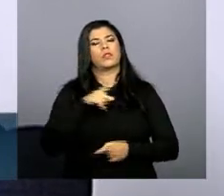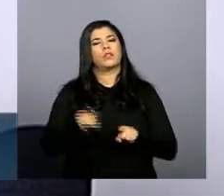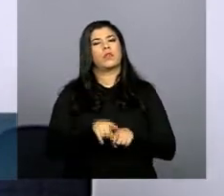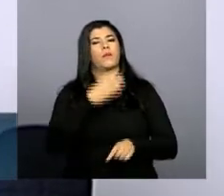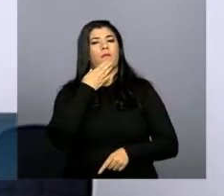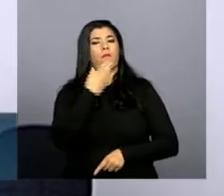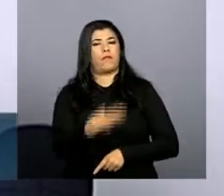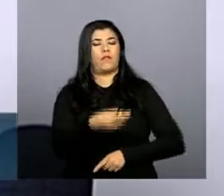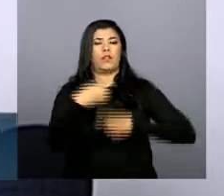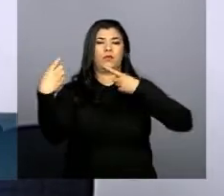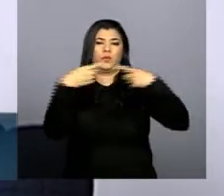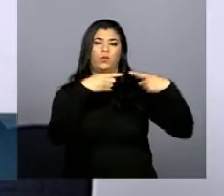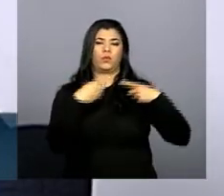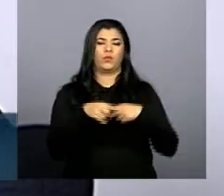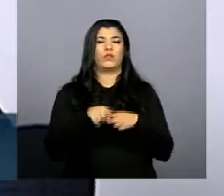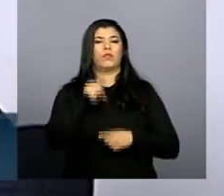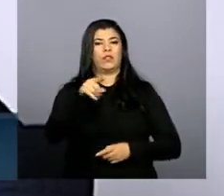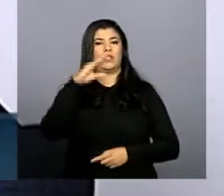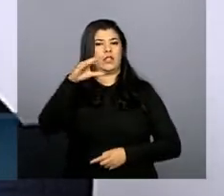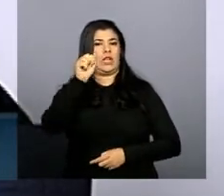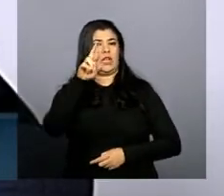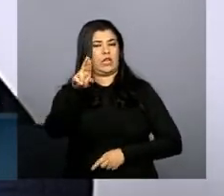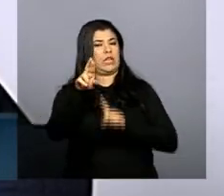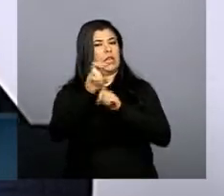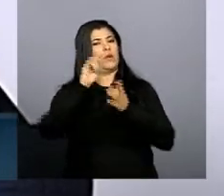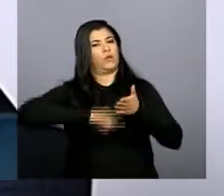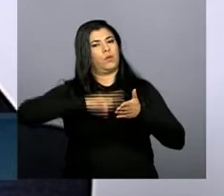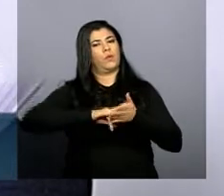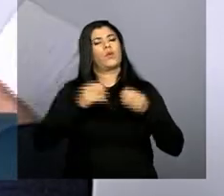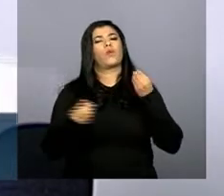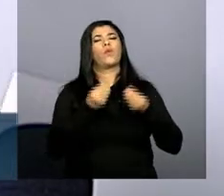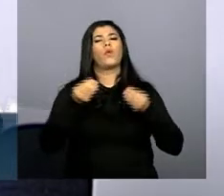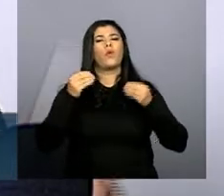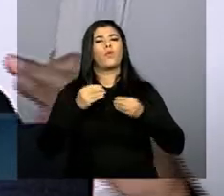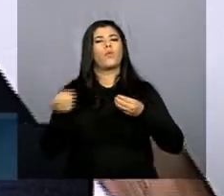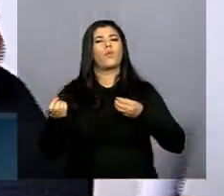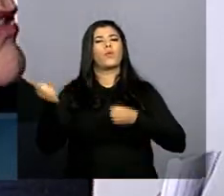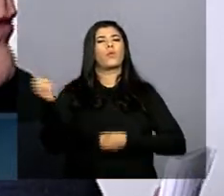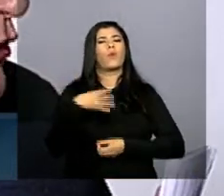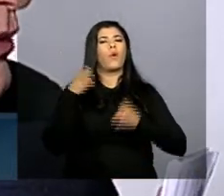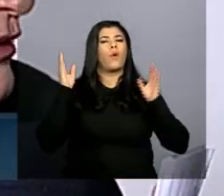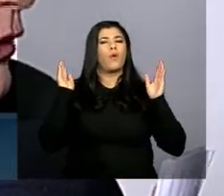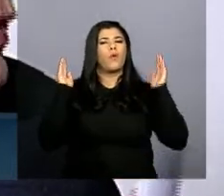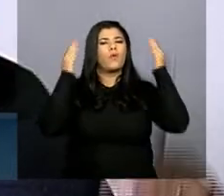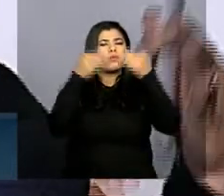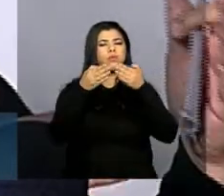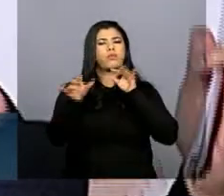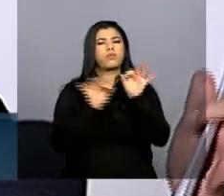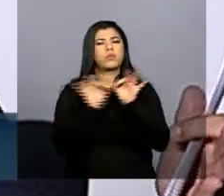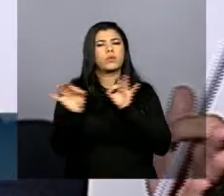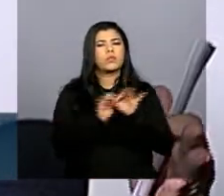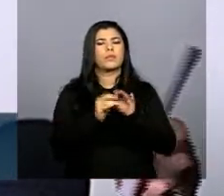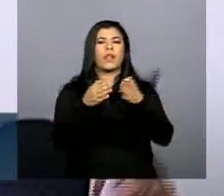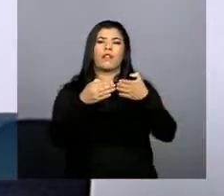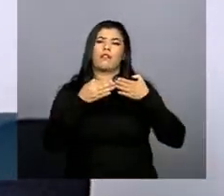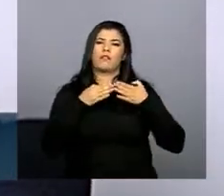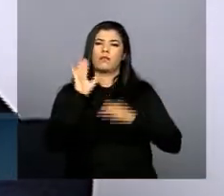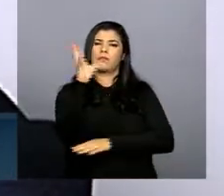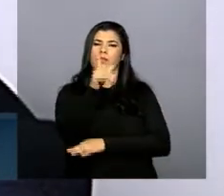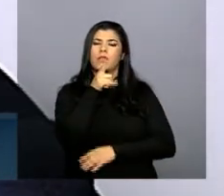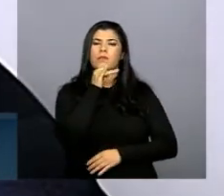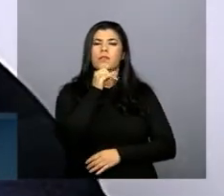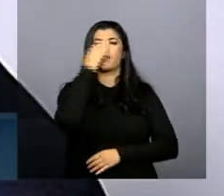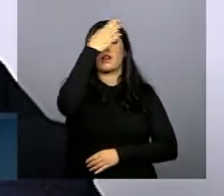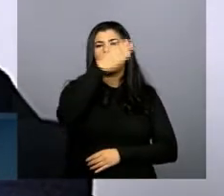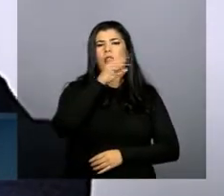debate que a partir do cadastro ambiental rural que novos rumos podemos tomar em relação também ao licenciamento ambiental experiência do Tocantins é um exemplo